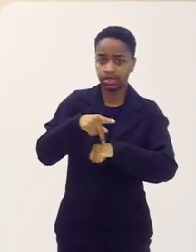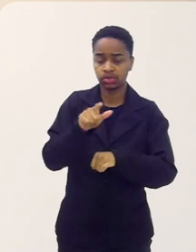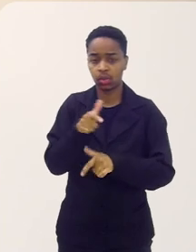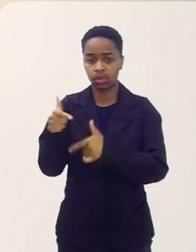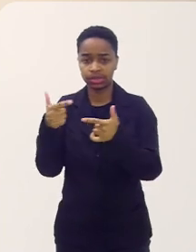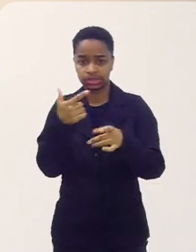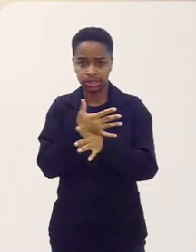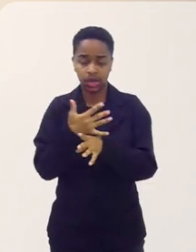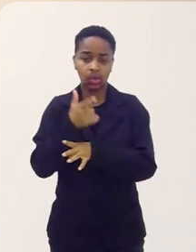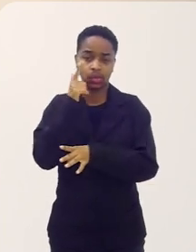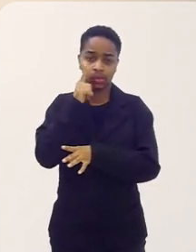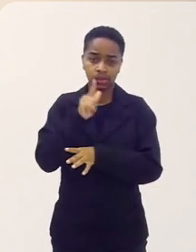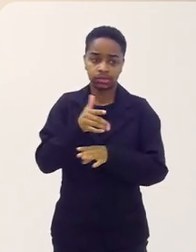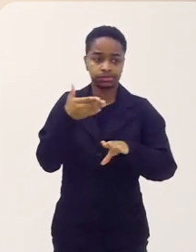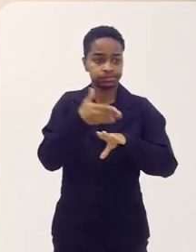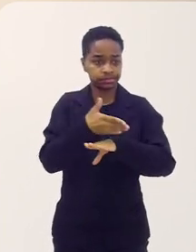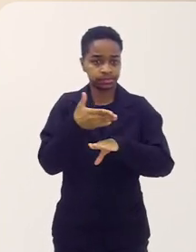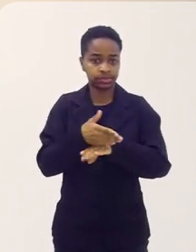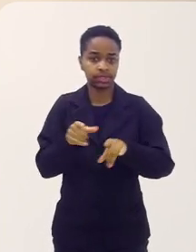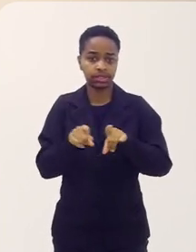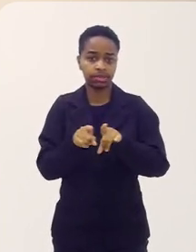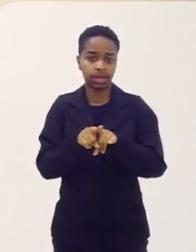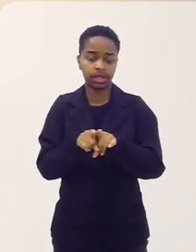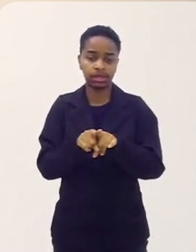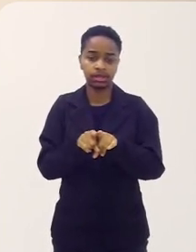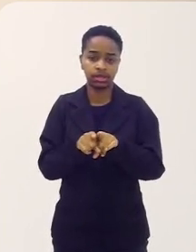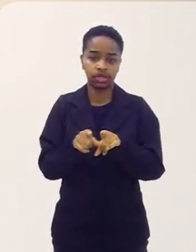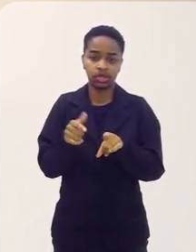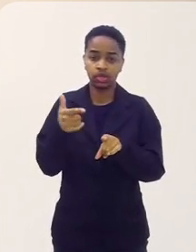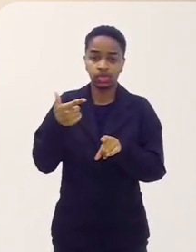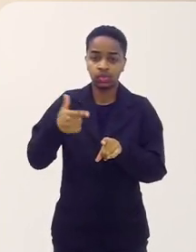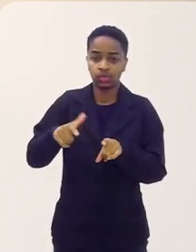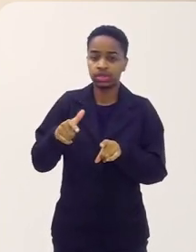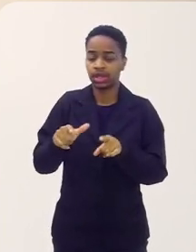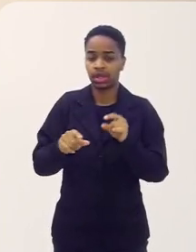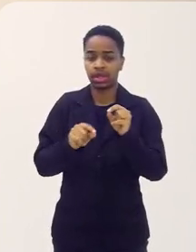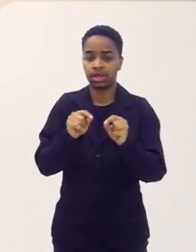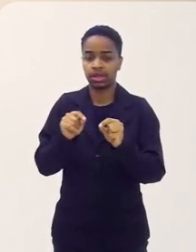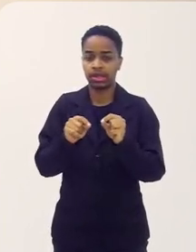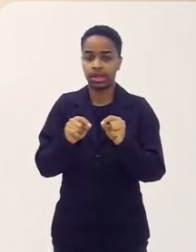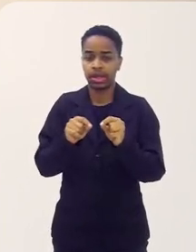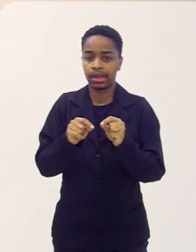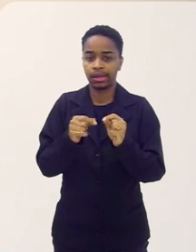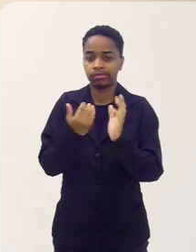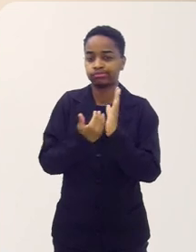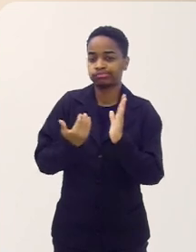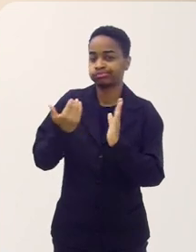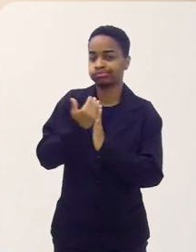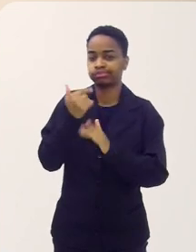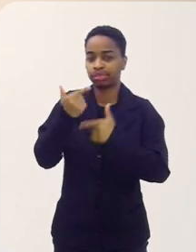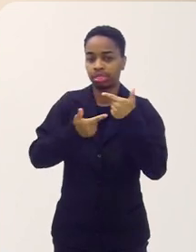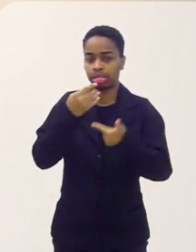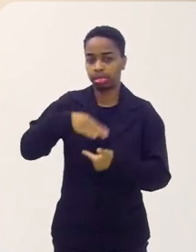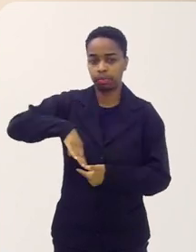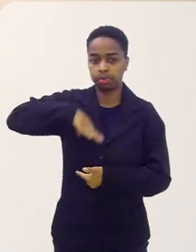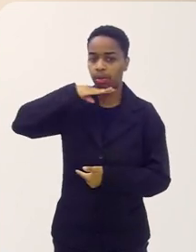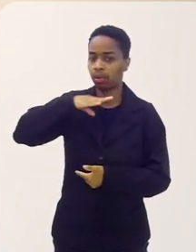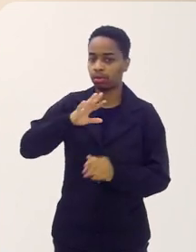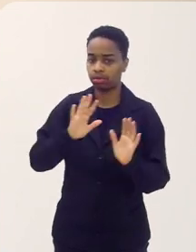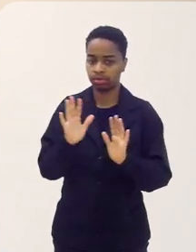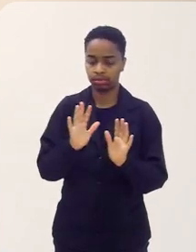cidades, enfim, conseguem conciliar isso e sem ter o famoso crunch, né? Que é uma carga excessiva